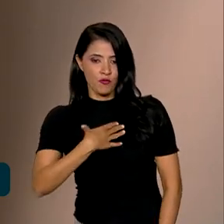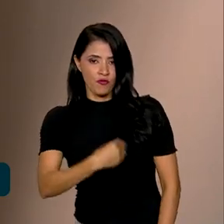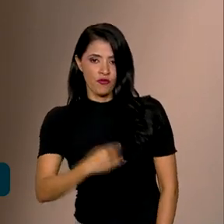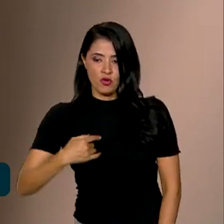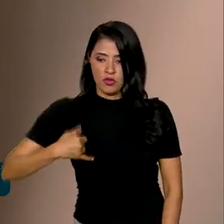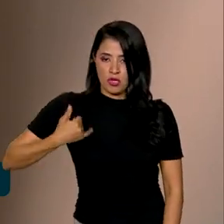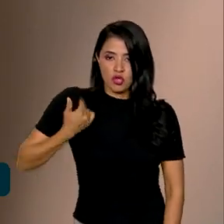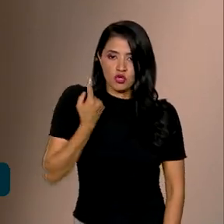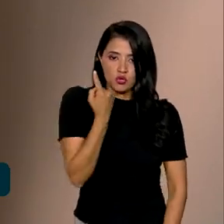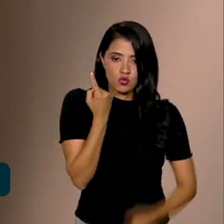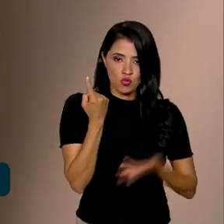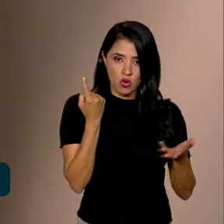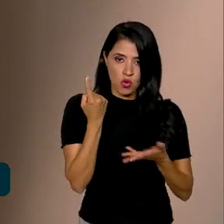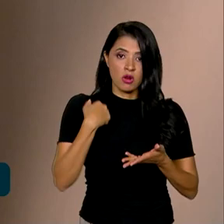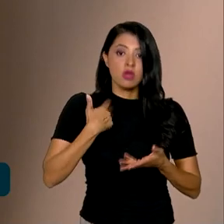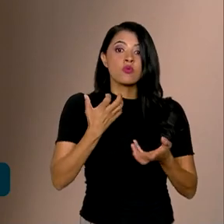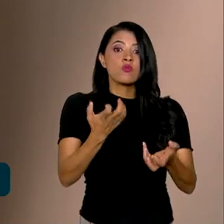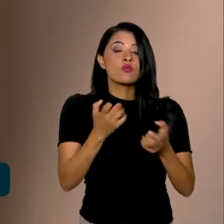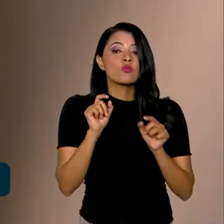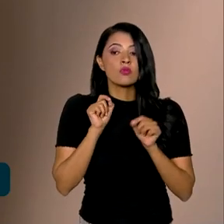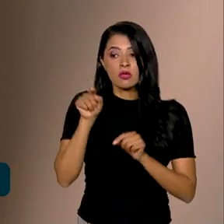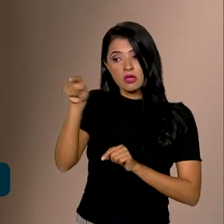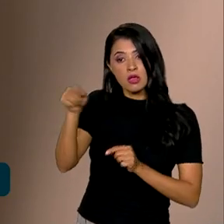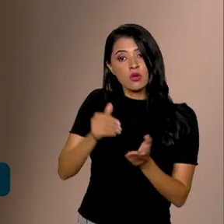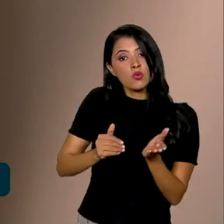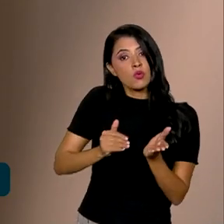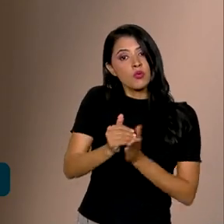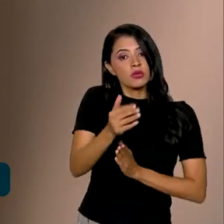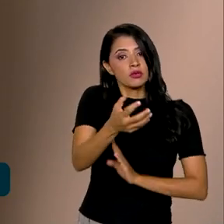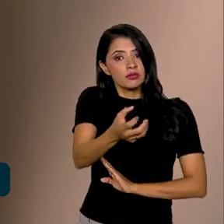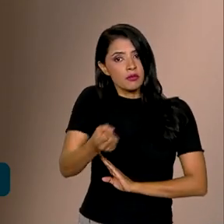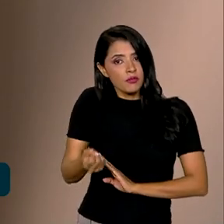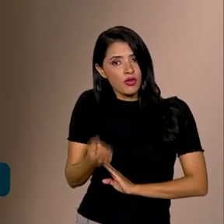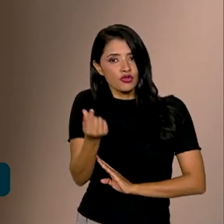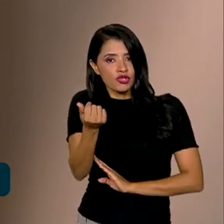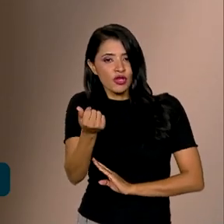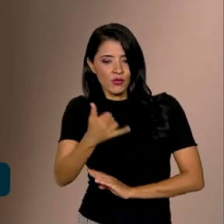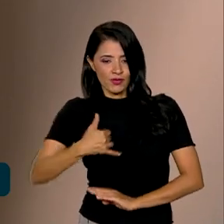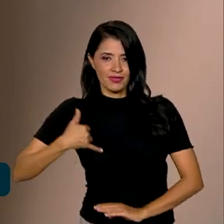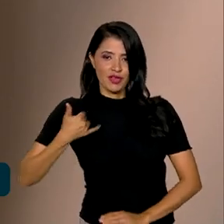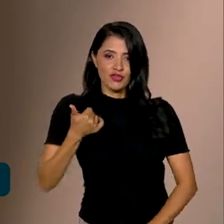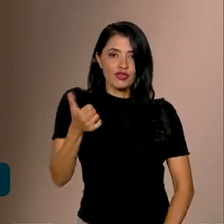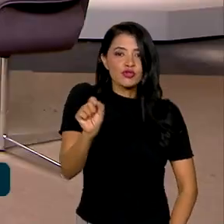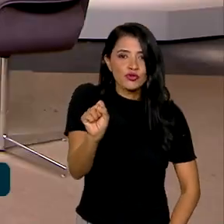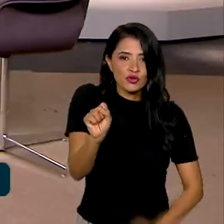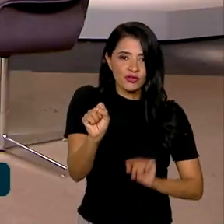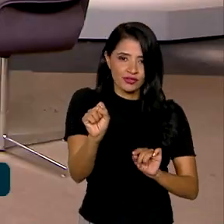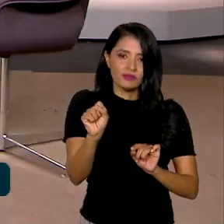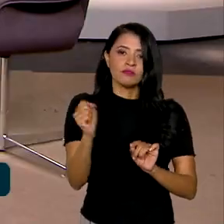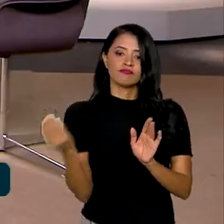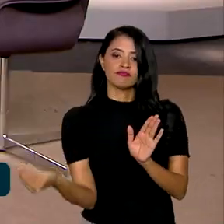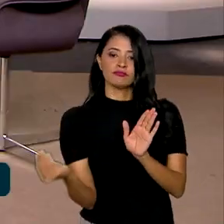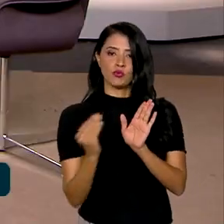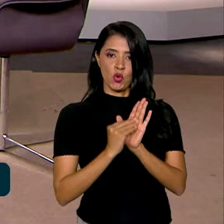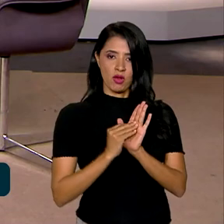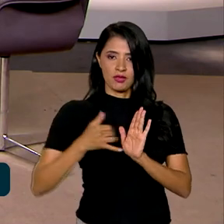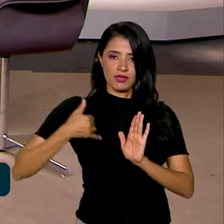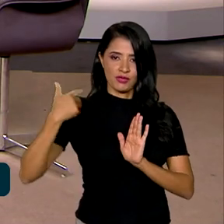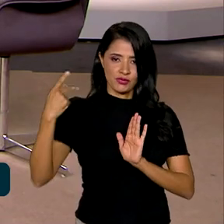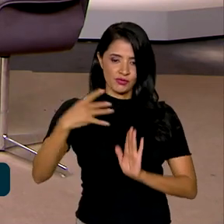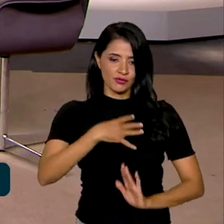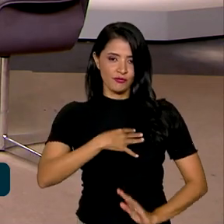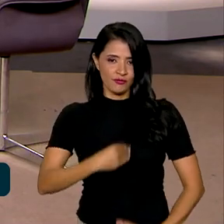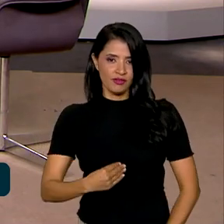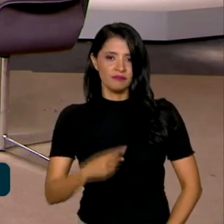ano de idade, eu quero que ele comece a receber esses recursos quando ele tiver 18 anos. Então, você vai colocar a idade do seu filho,